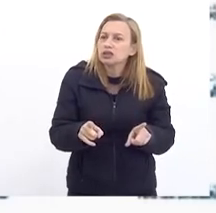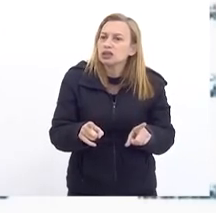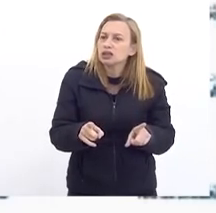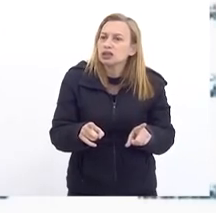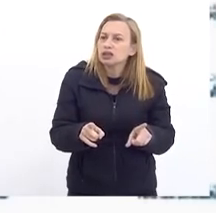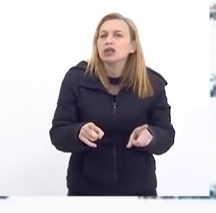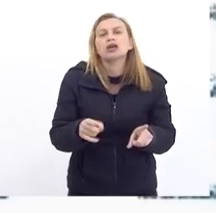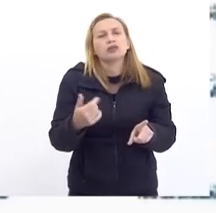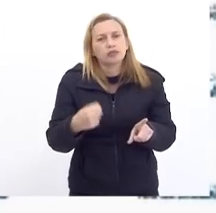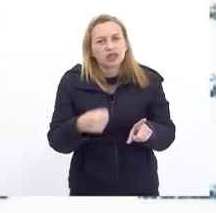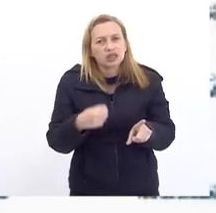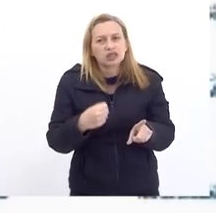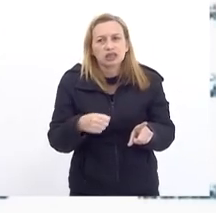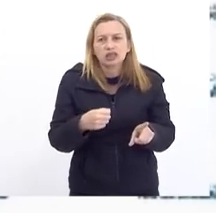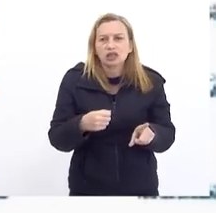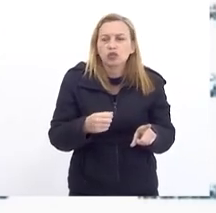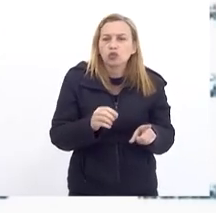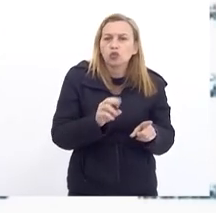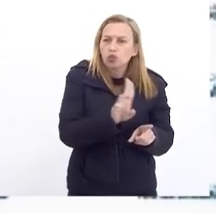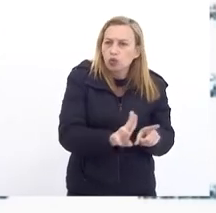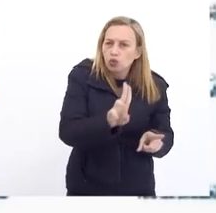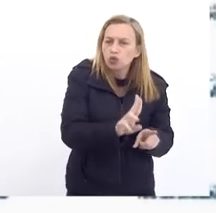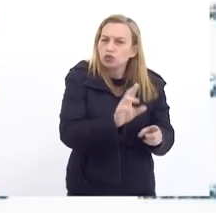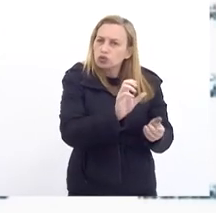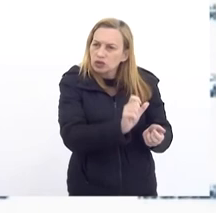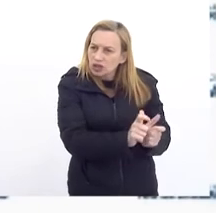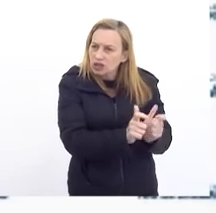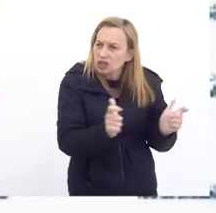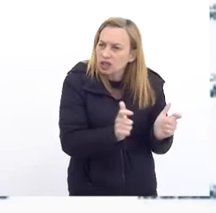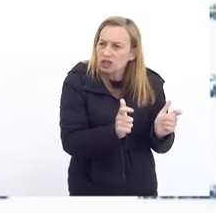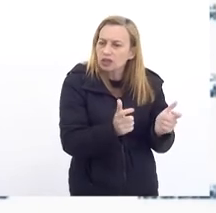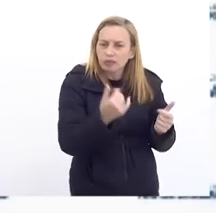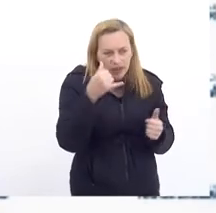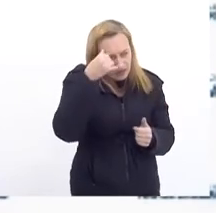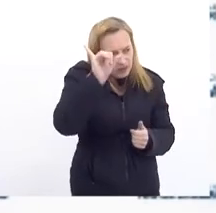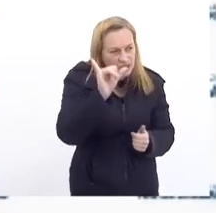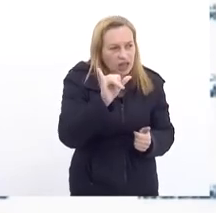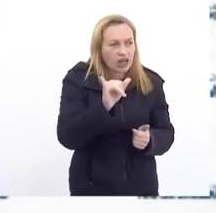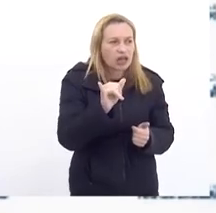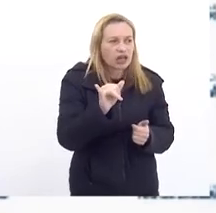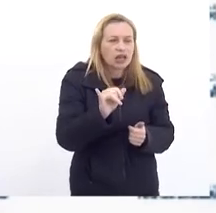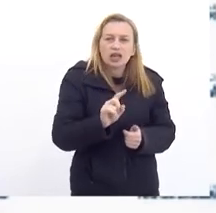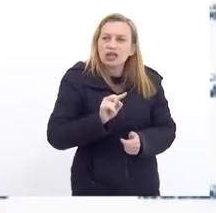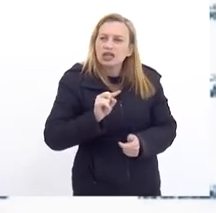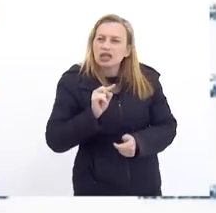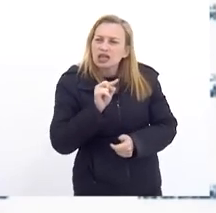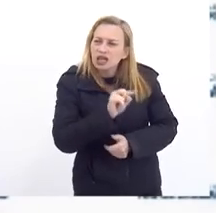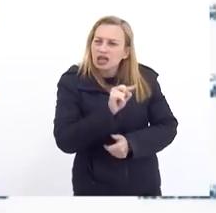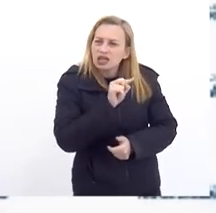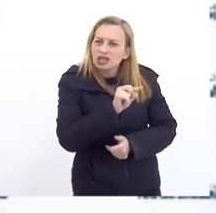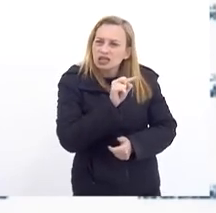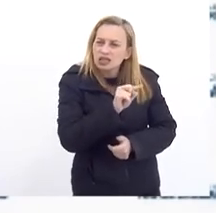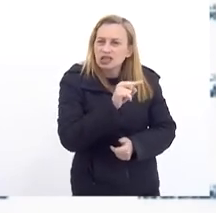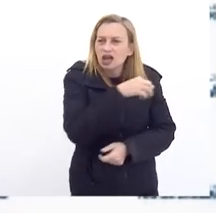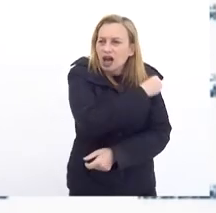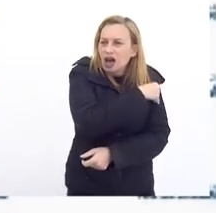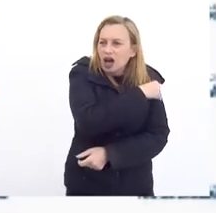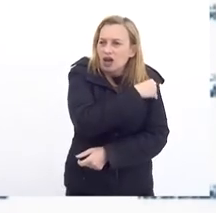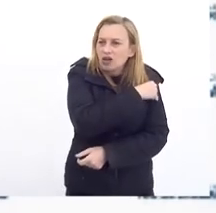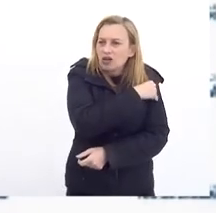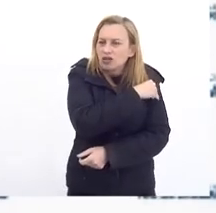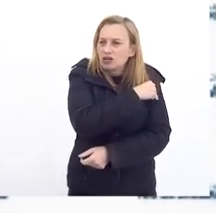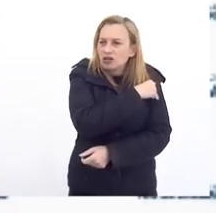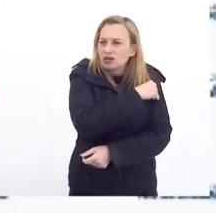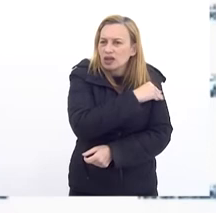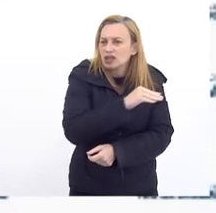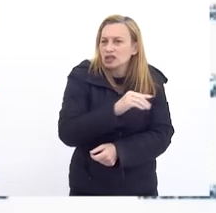Teria que ter Um consumo Para Evitar Que Esse Álcool Viesse importado